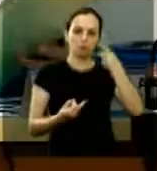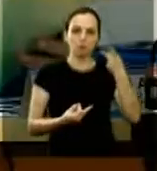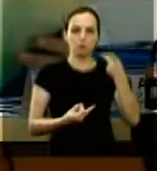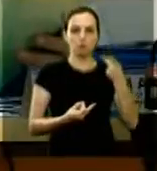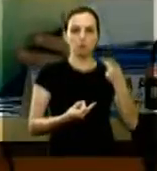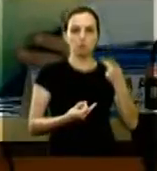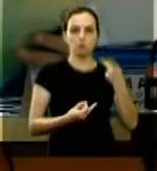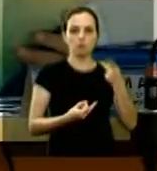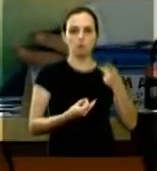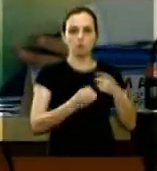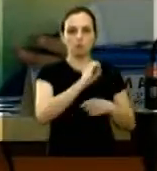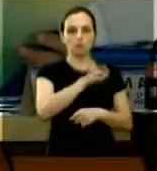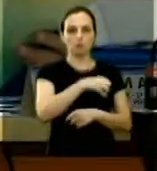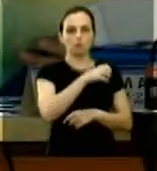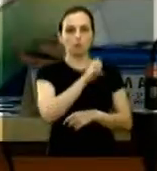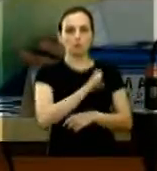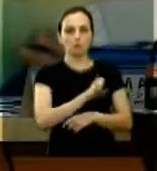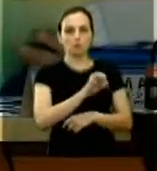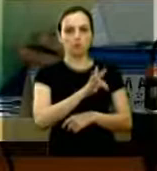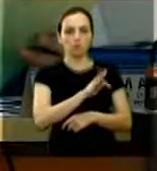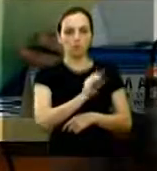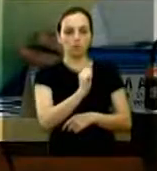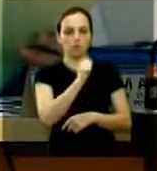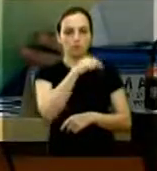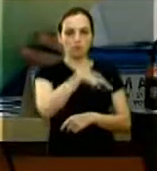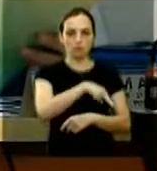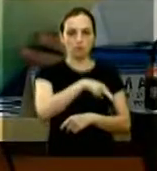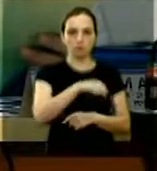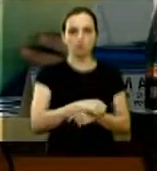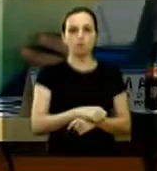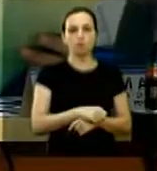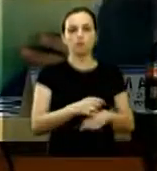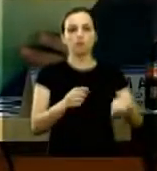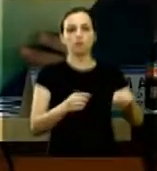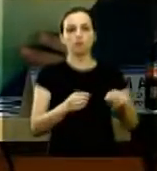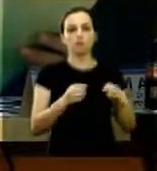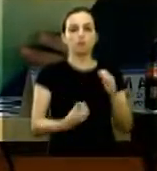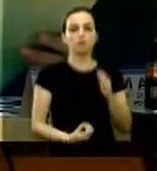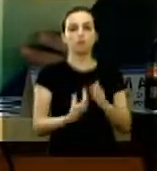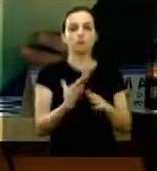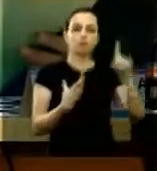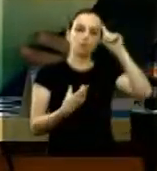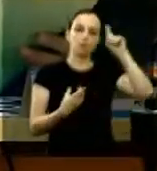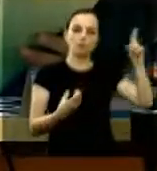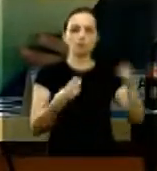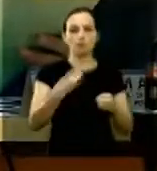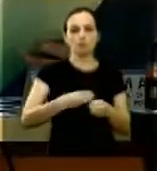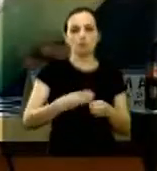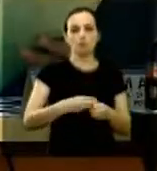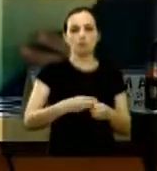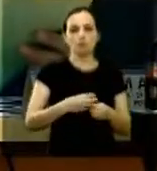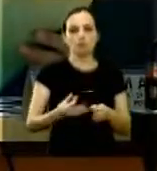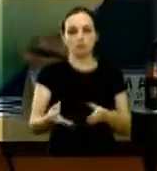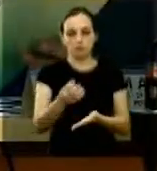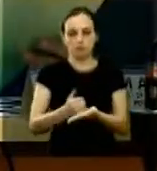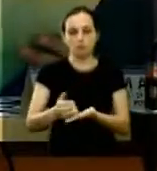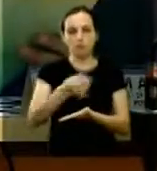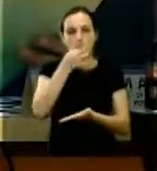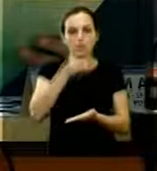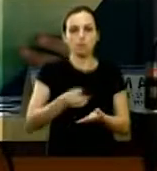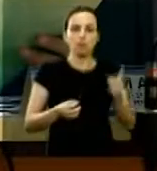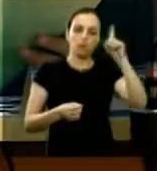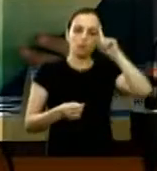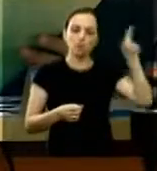farmacêutico Jefferson Iachuda Institui o dia municipal do farmacêutico a ser comemorada no aumento no dia 20 de